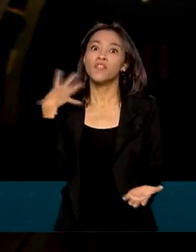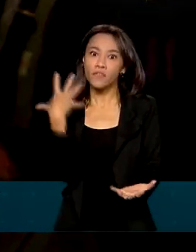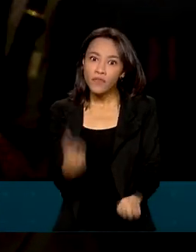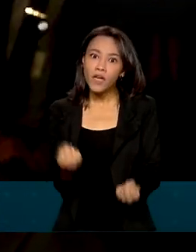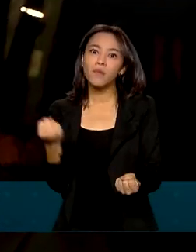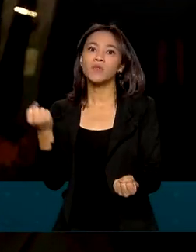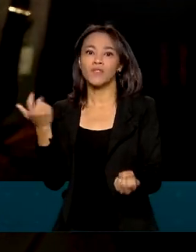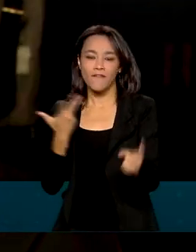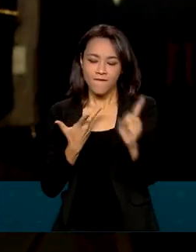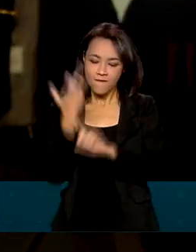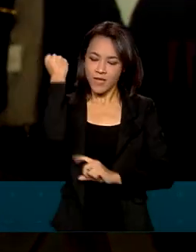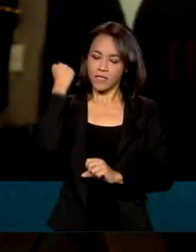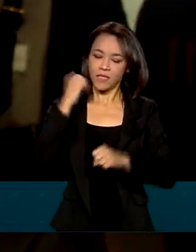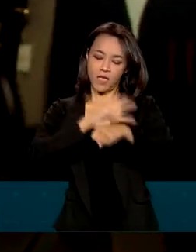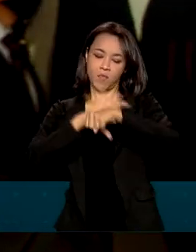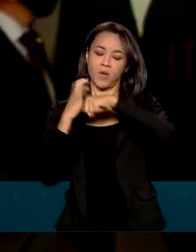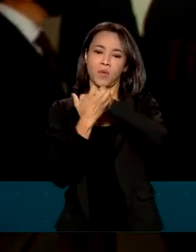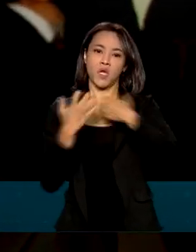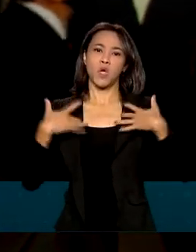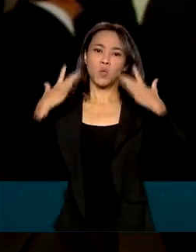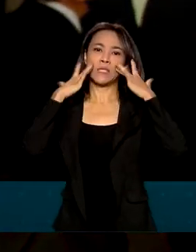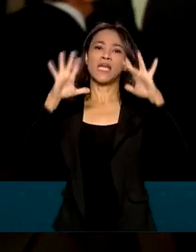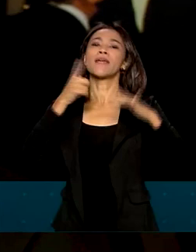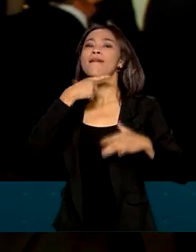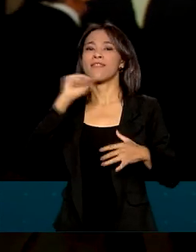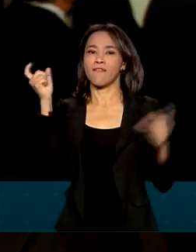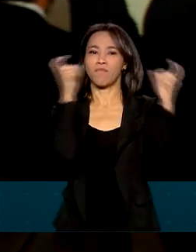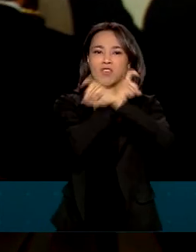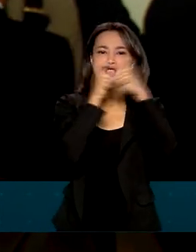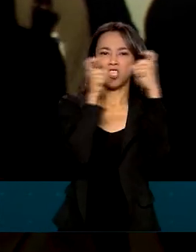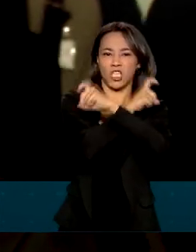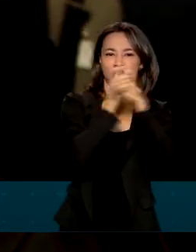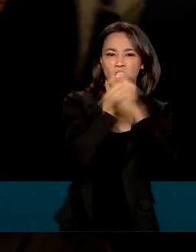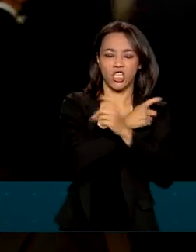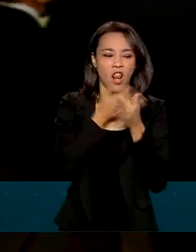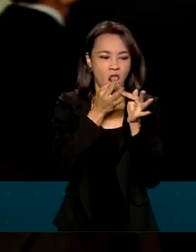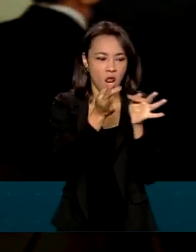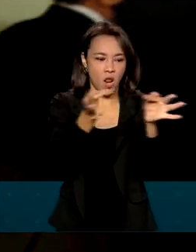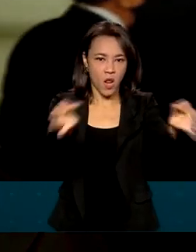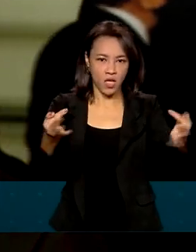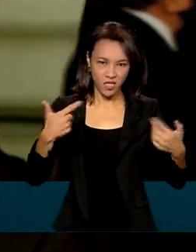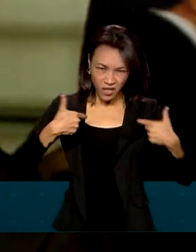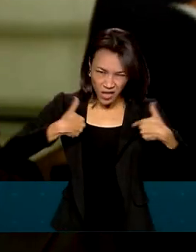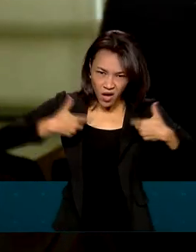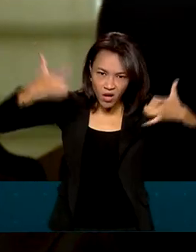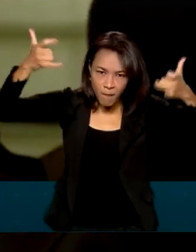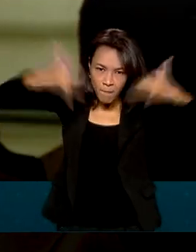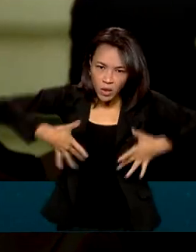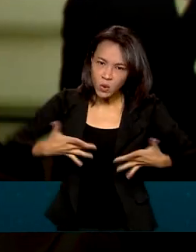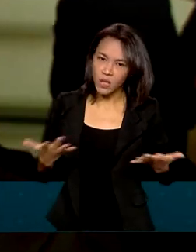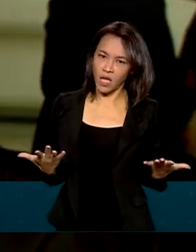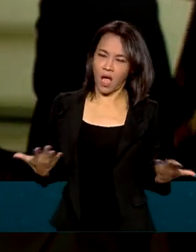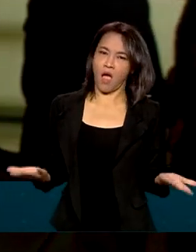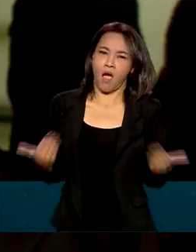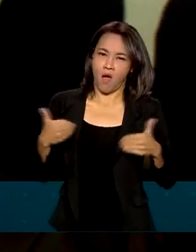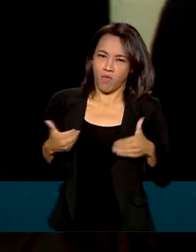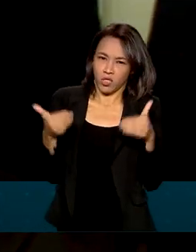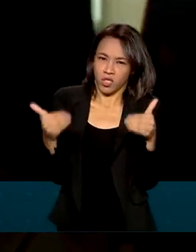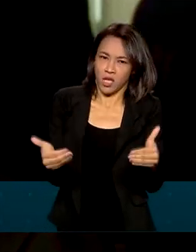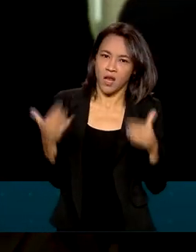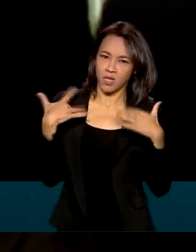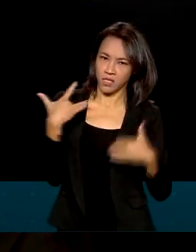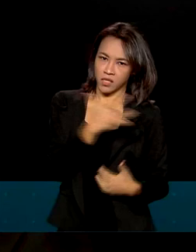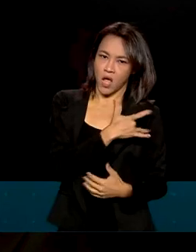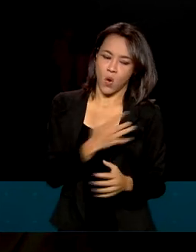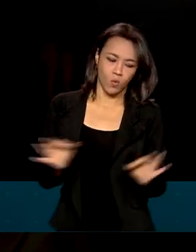sei a quem interessa essa indústria de boatos, de fake news, somente para desestabilizar, desestabilizar